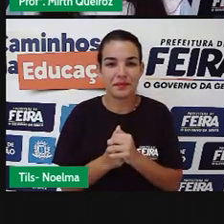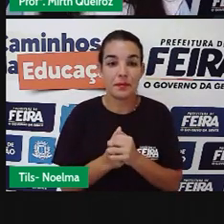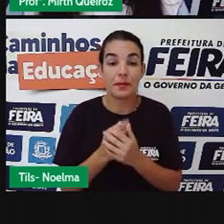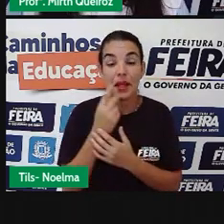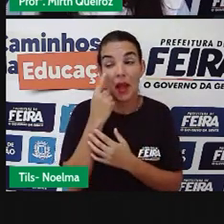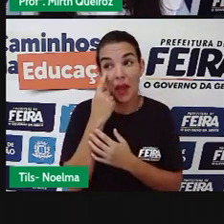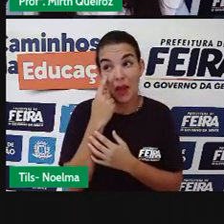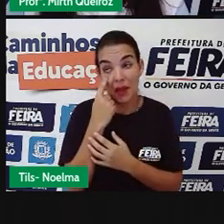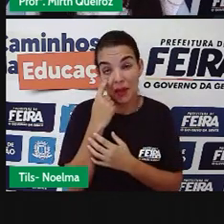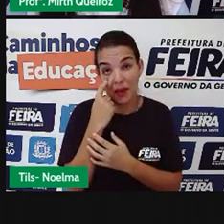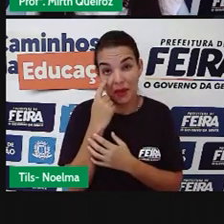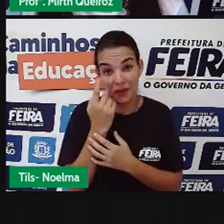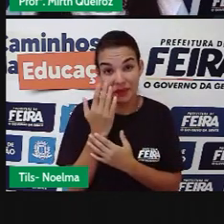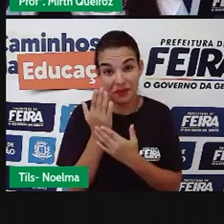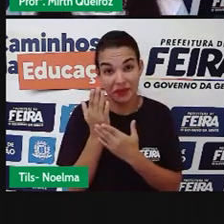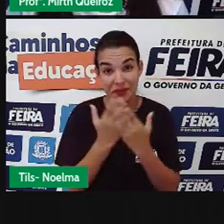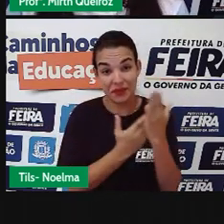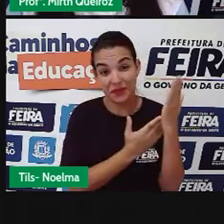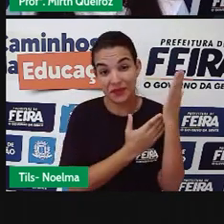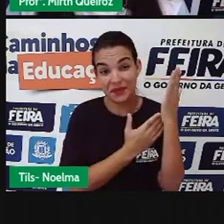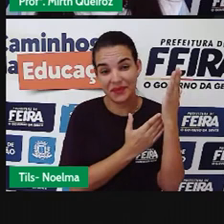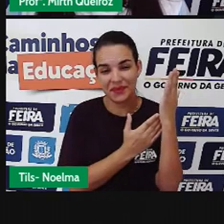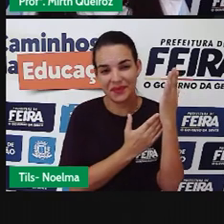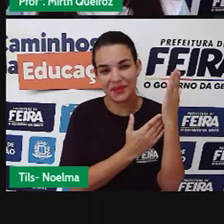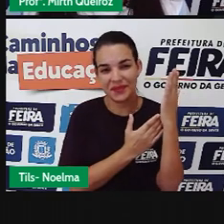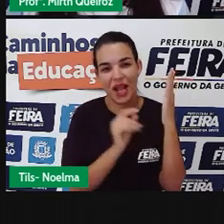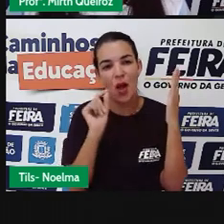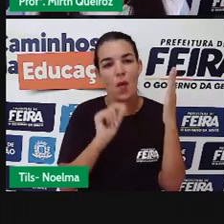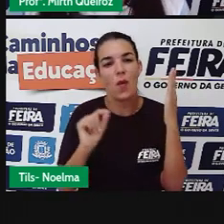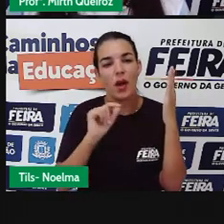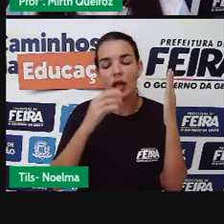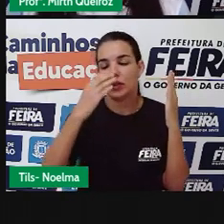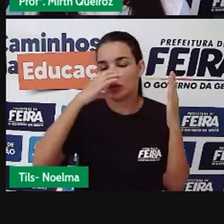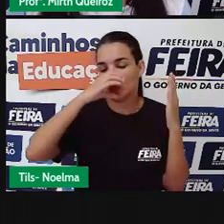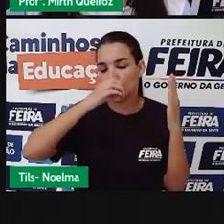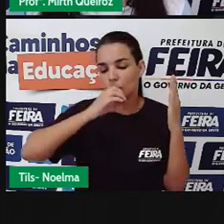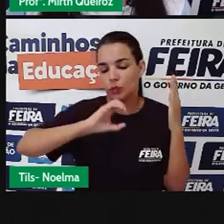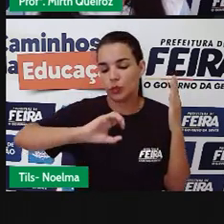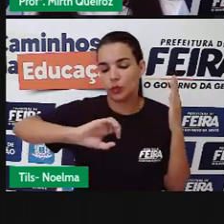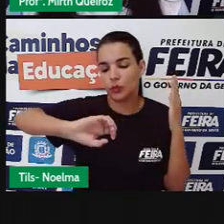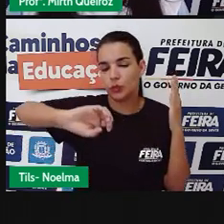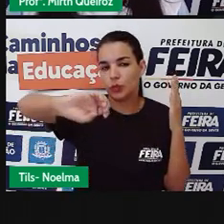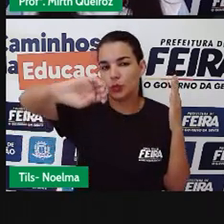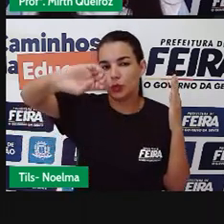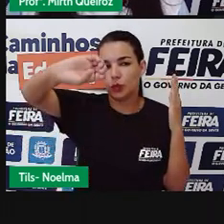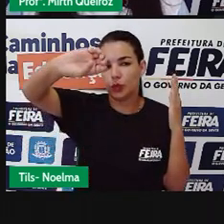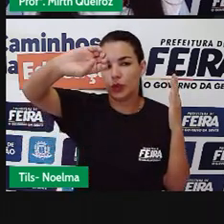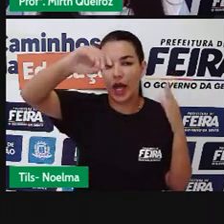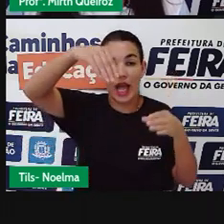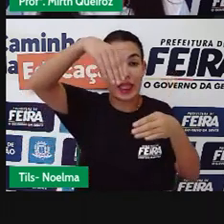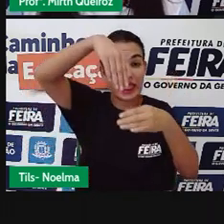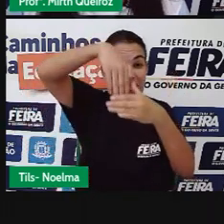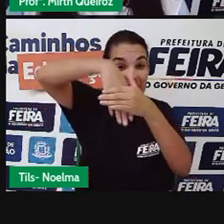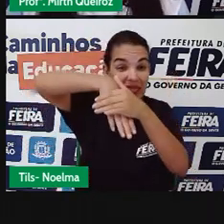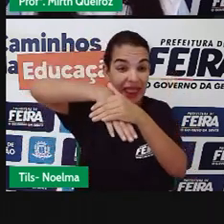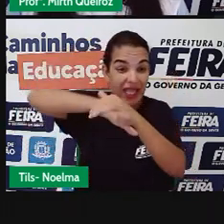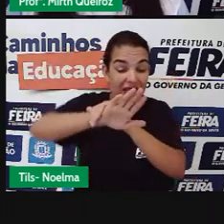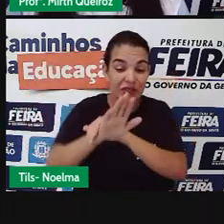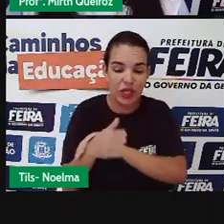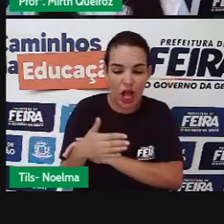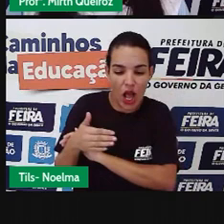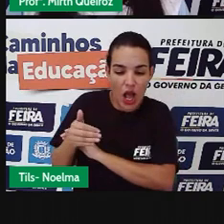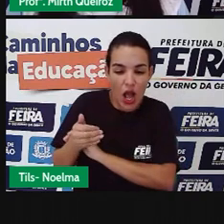Elefante dentro da jiboia. Inicialmente, o foi um dos desenhos feitos por esse autor, né?